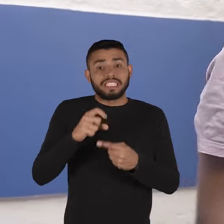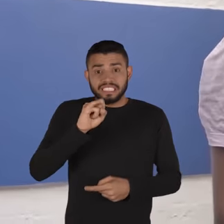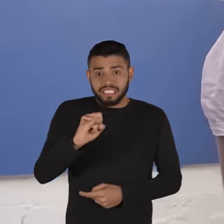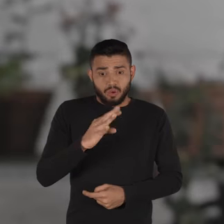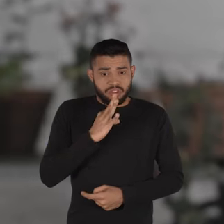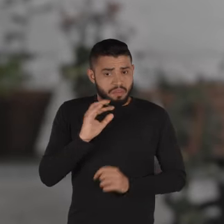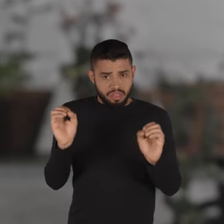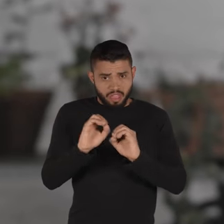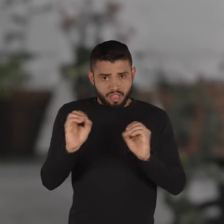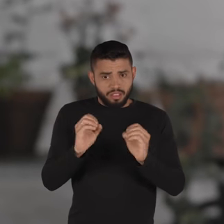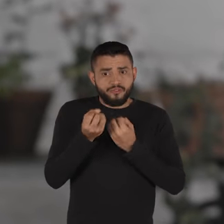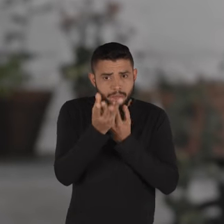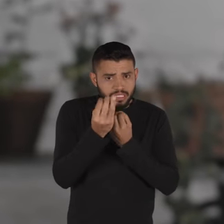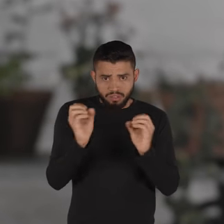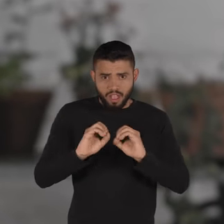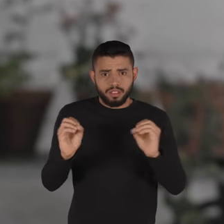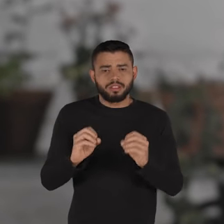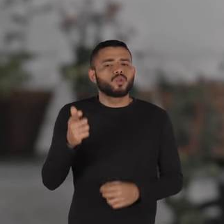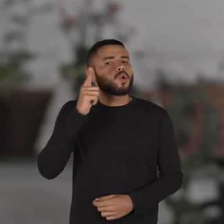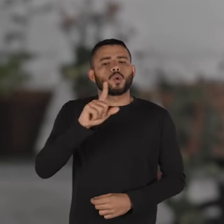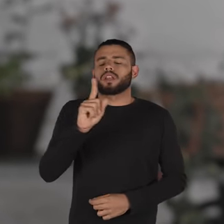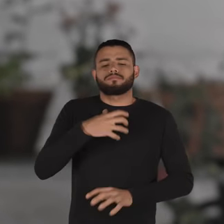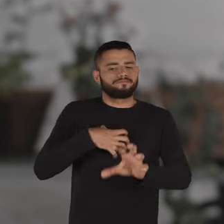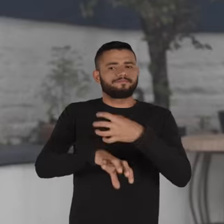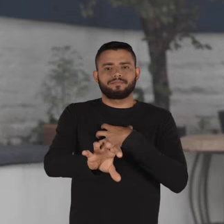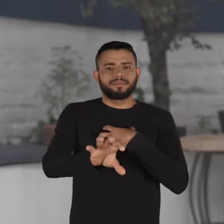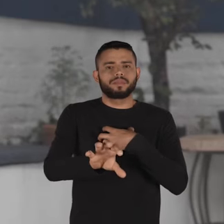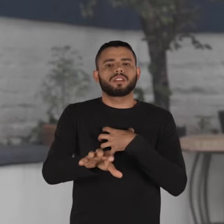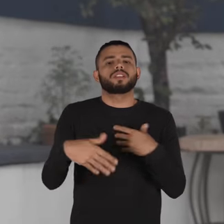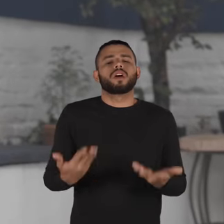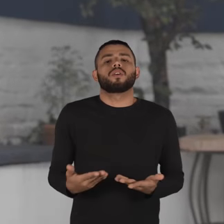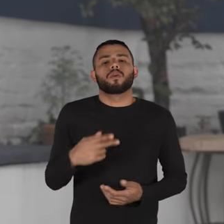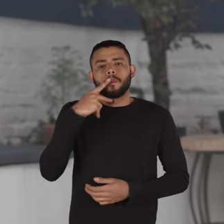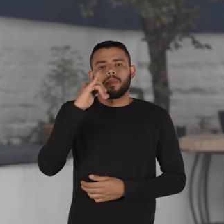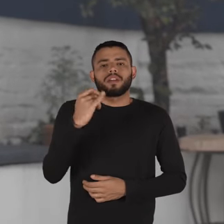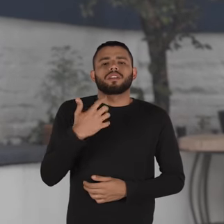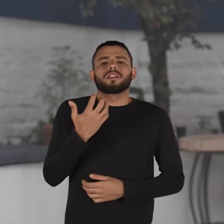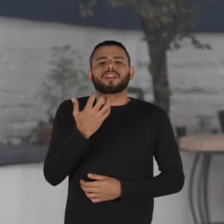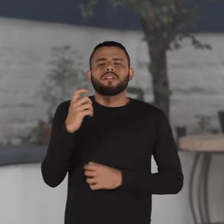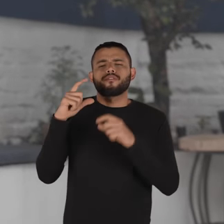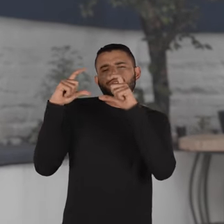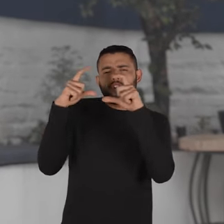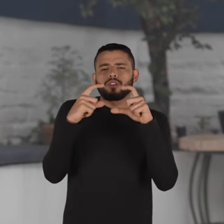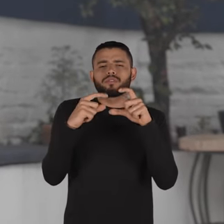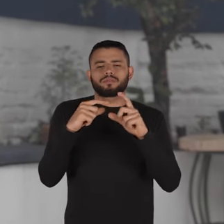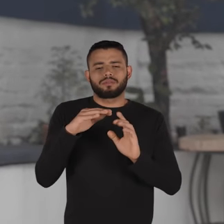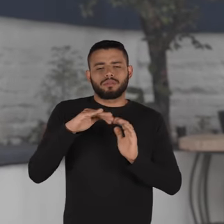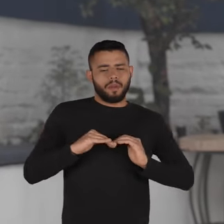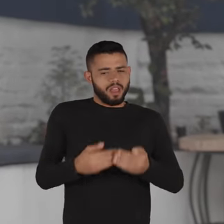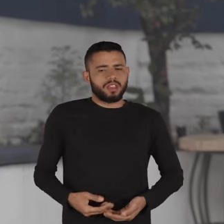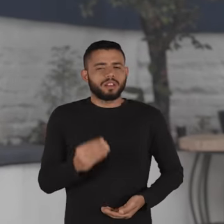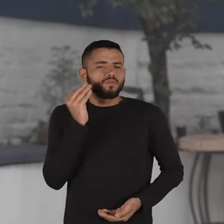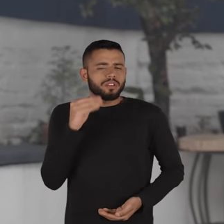conhecimento, a gente não vai conseguir ser empático. E aí quer bater foto, beijão da barriga, para os